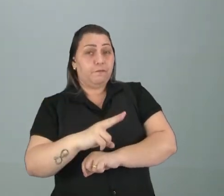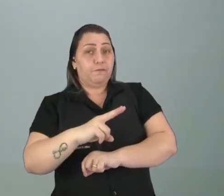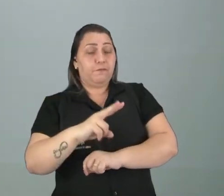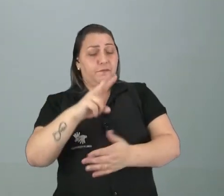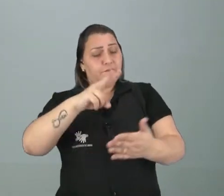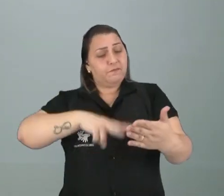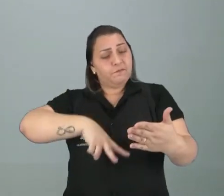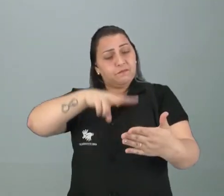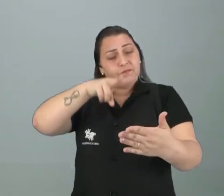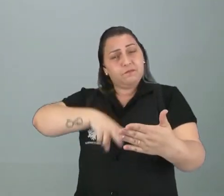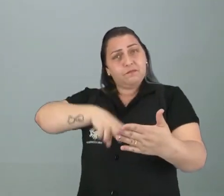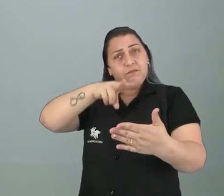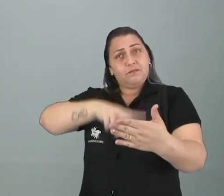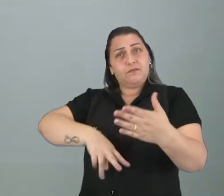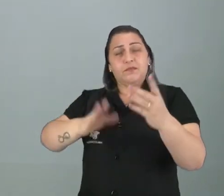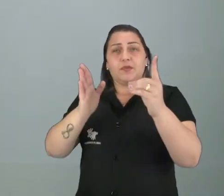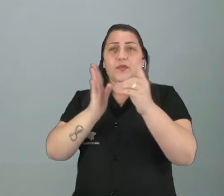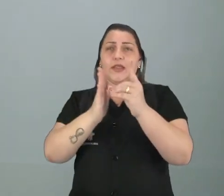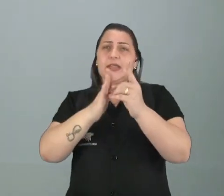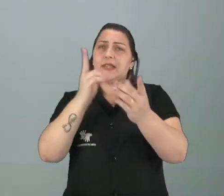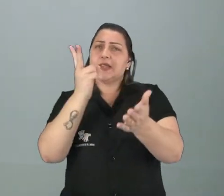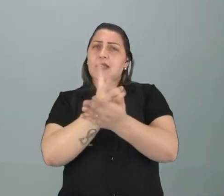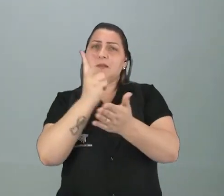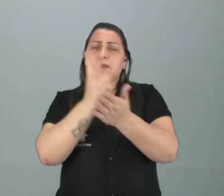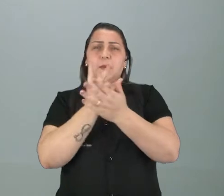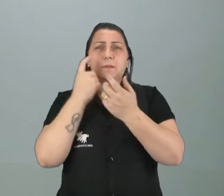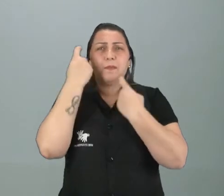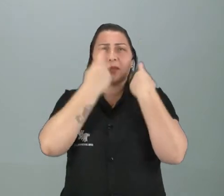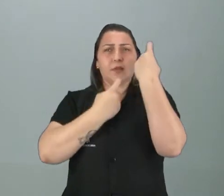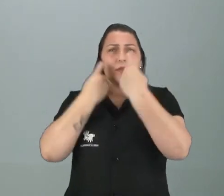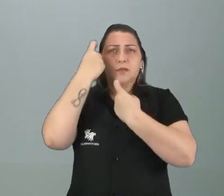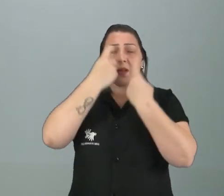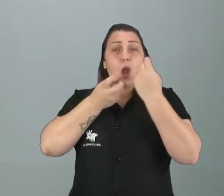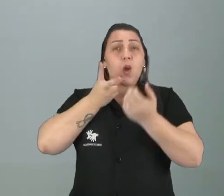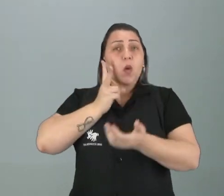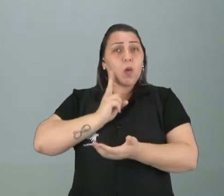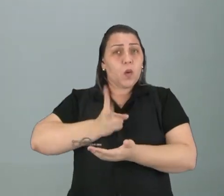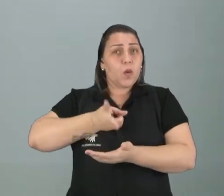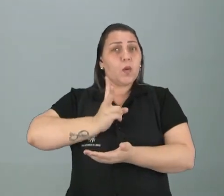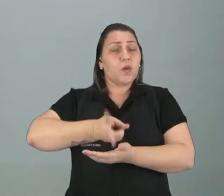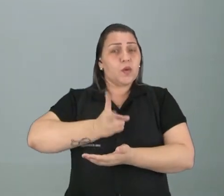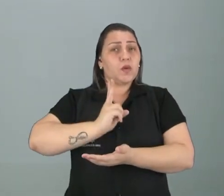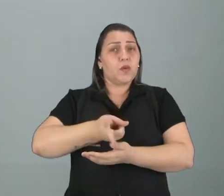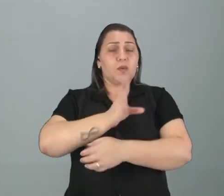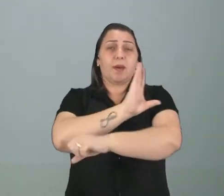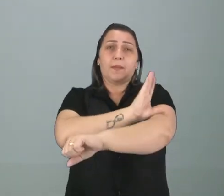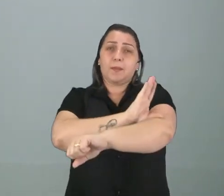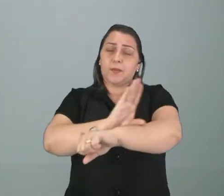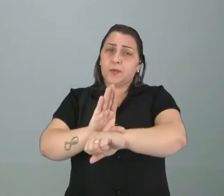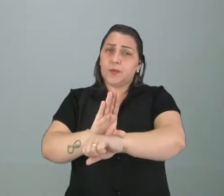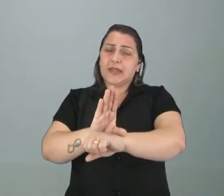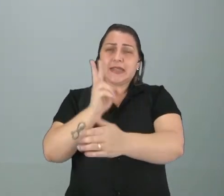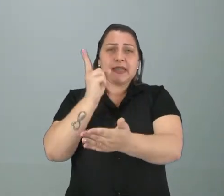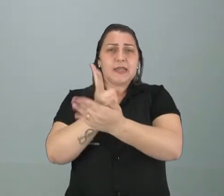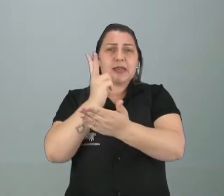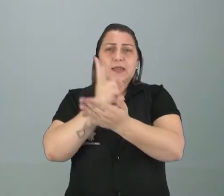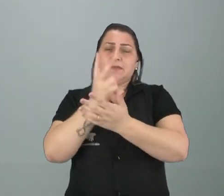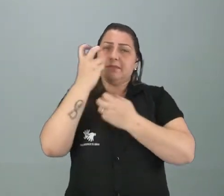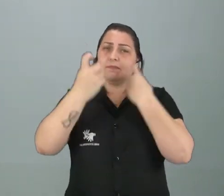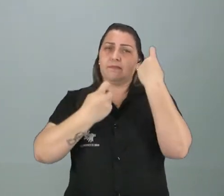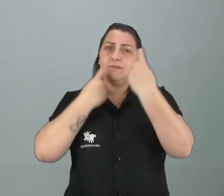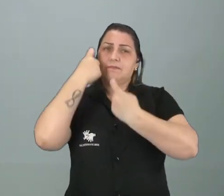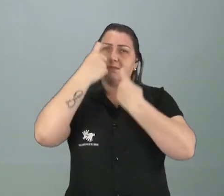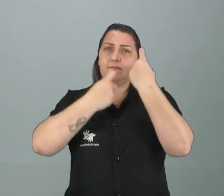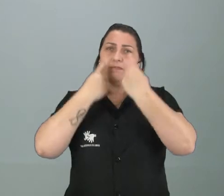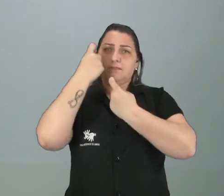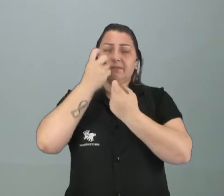eu leio acerca dos indígenas, é que eles sempre se preocupam em manter a cultura, né? Sempre se preocupam em